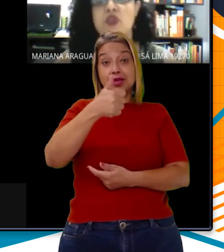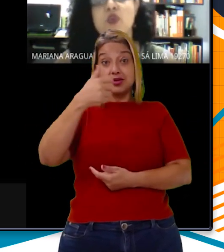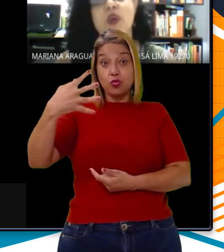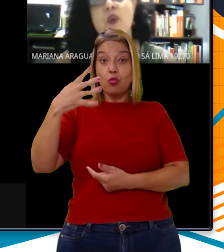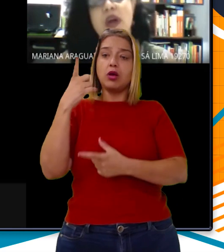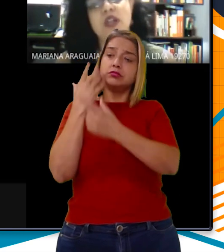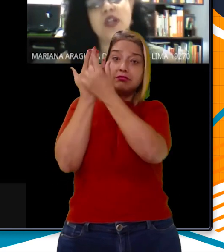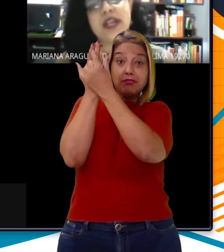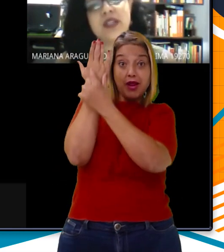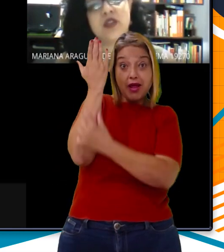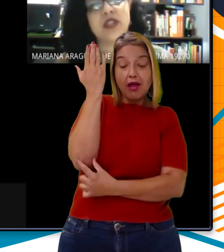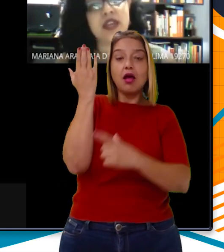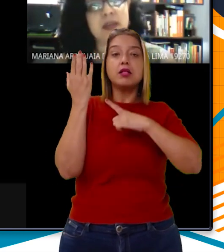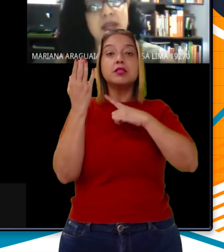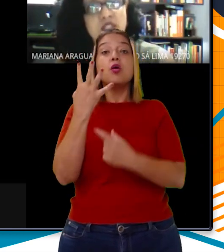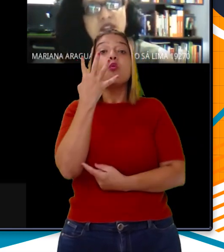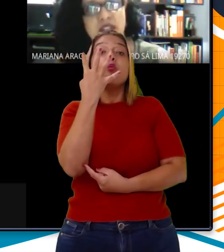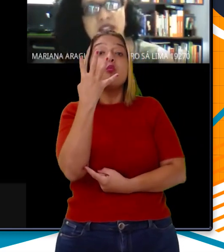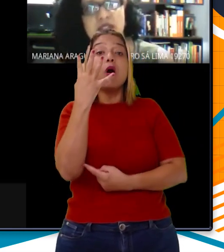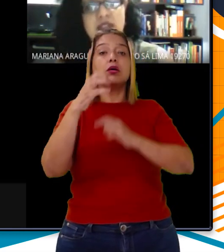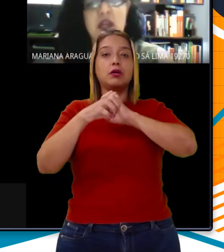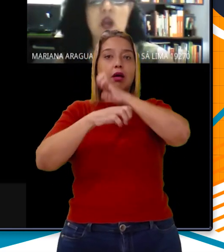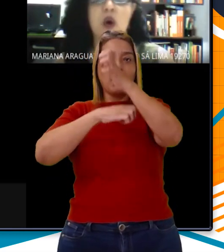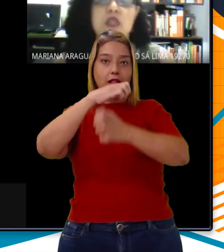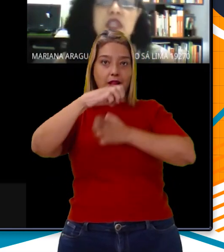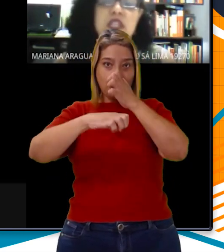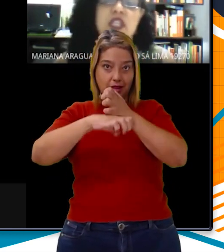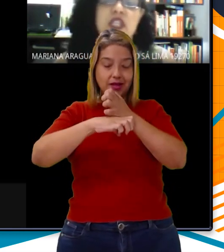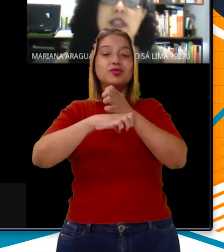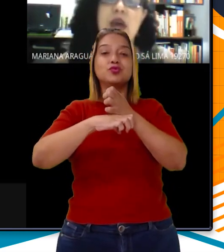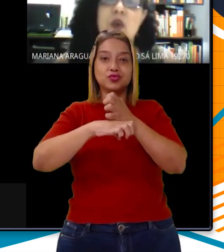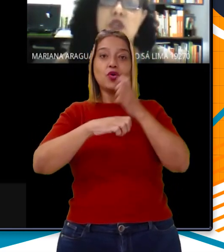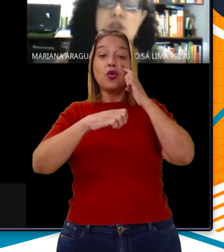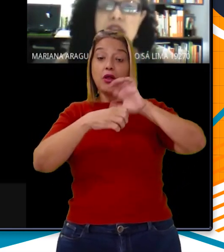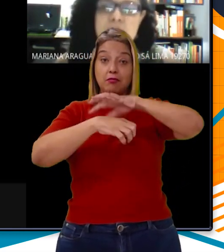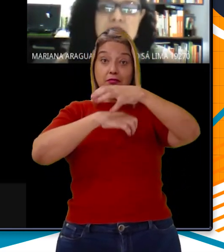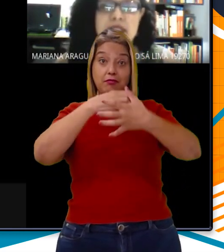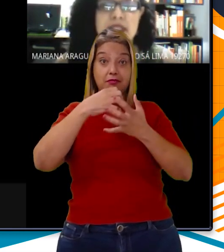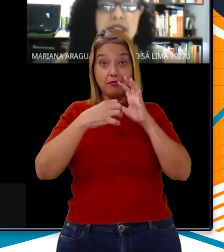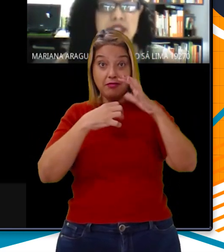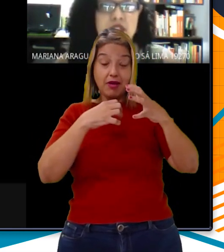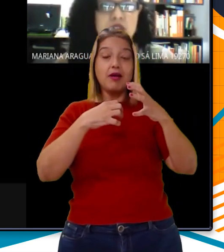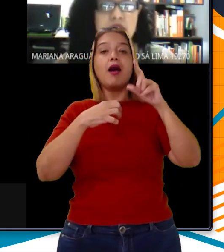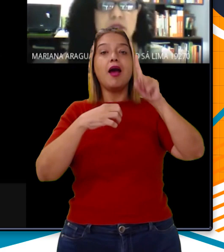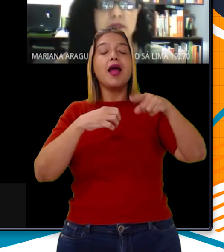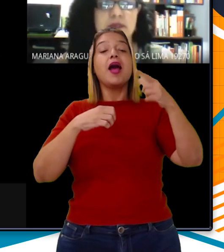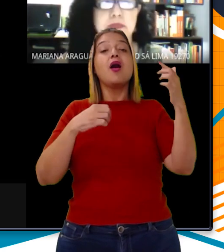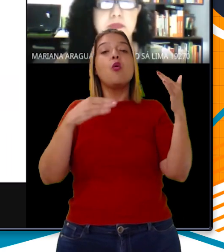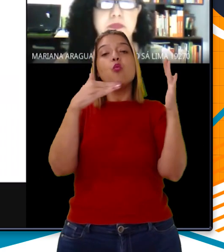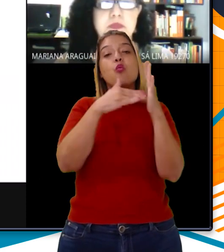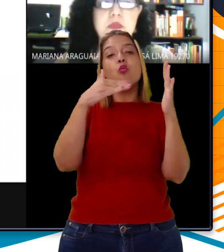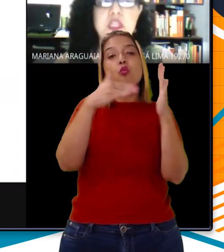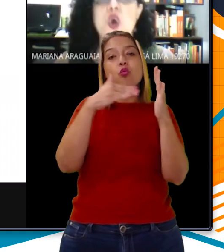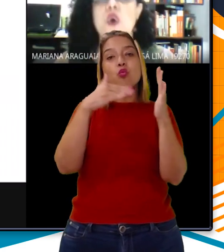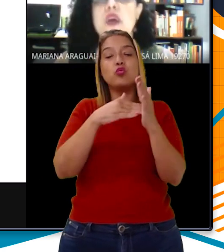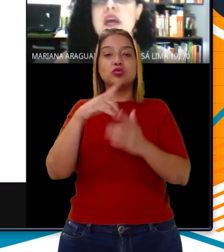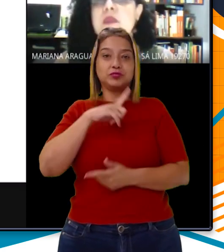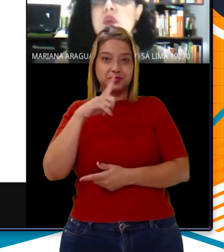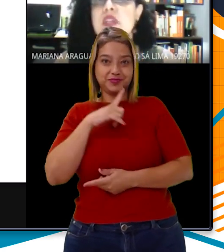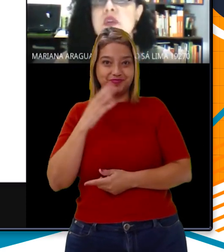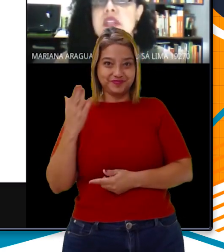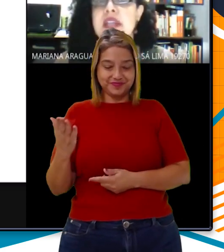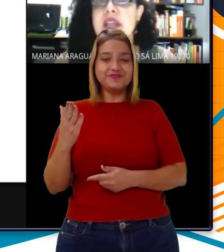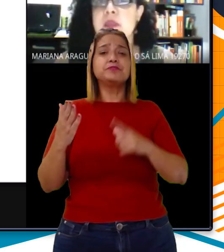possuem 4 elétrons na camada de valência, ou seja, na última camada da eletrosfera. O